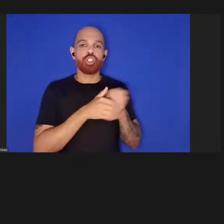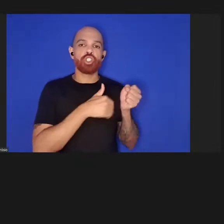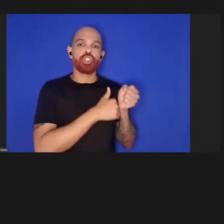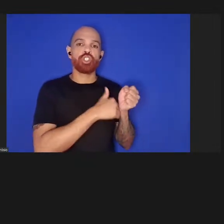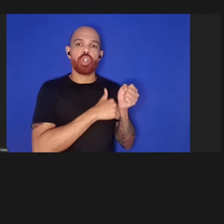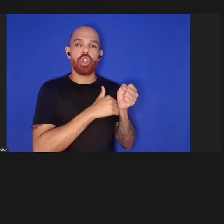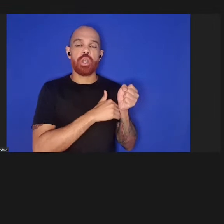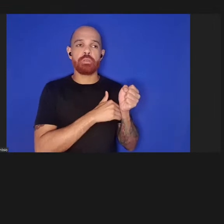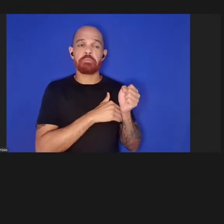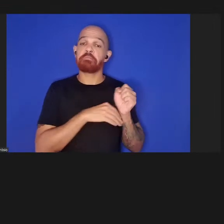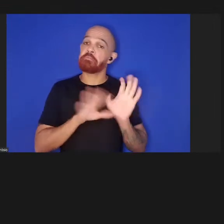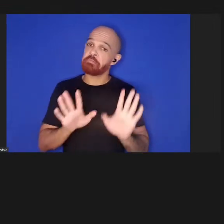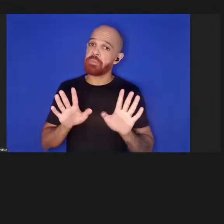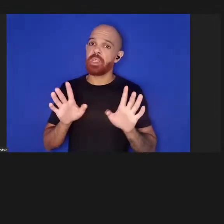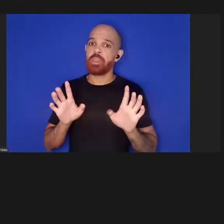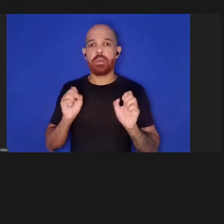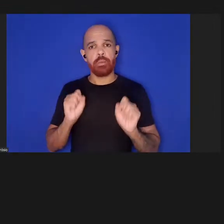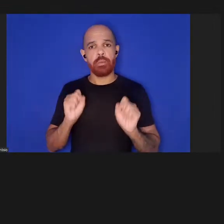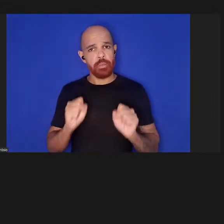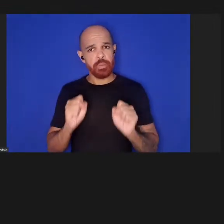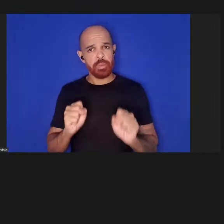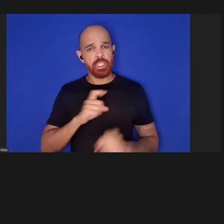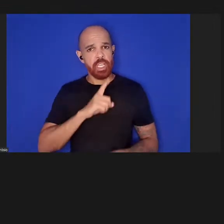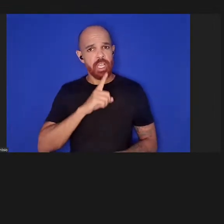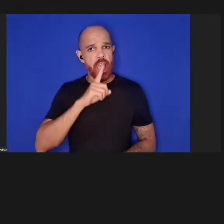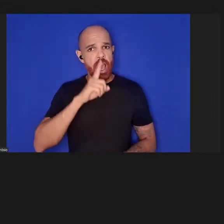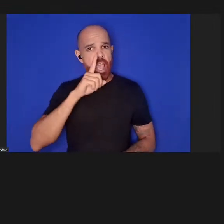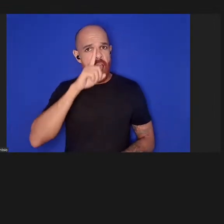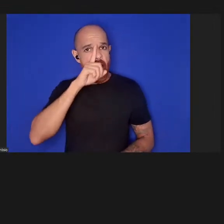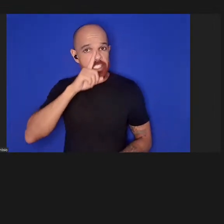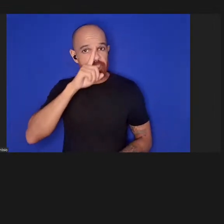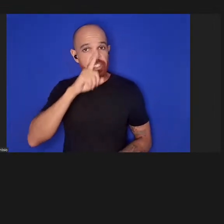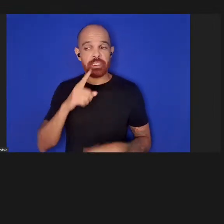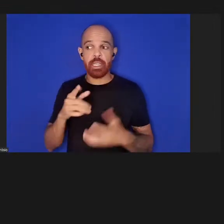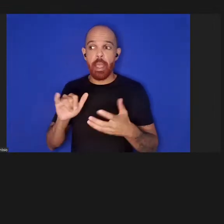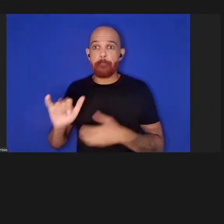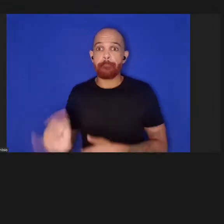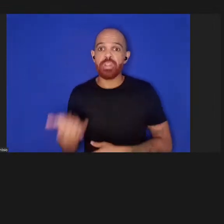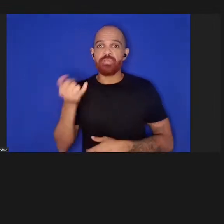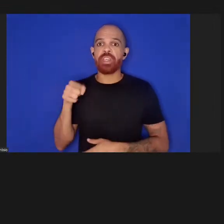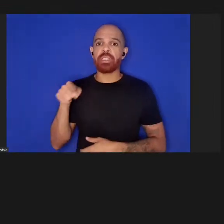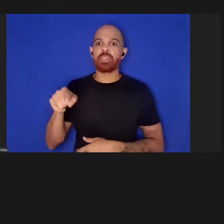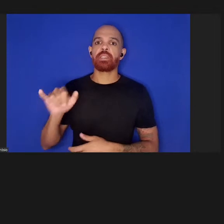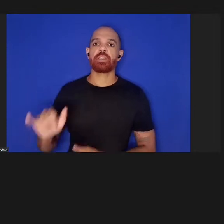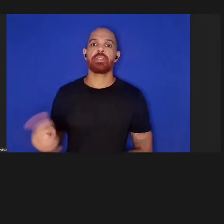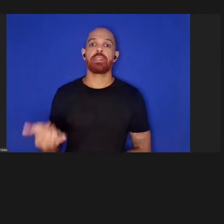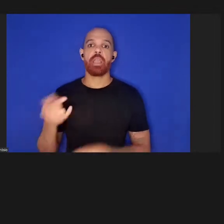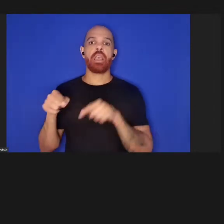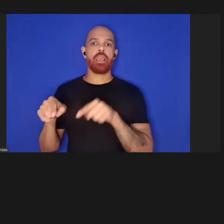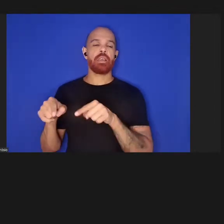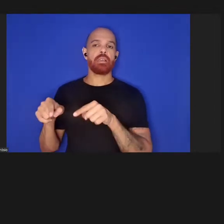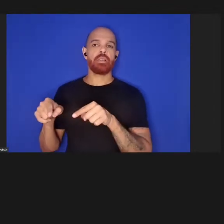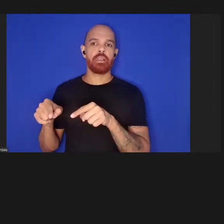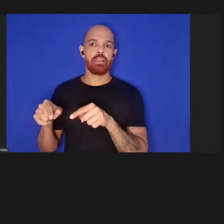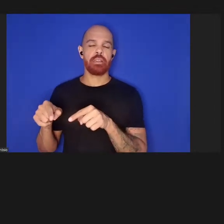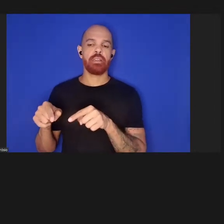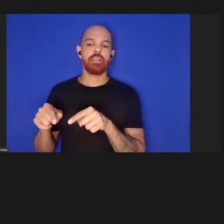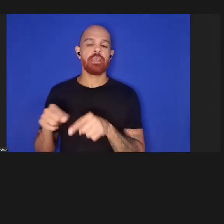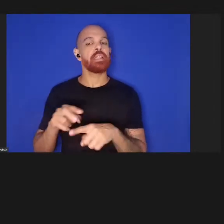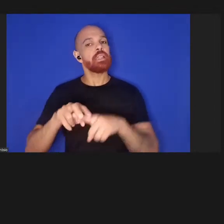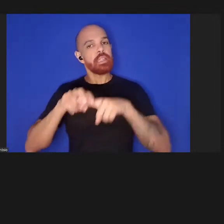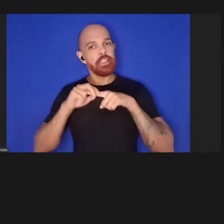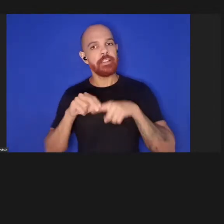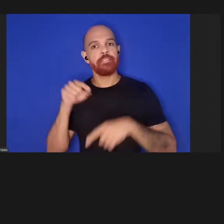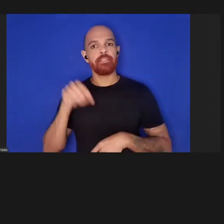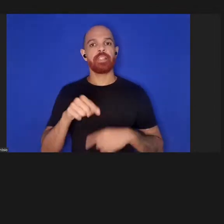deveríamos arriscar utilizar aproveitar essa oportunidade devido a essa pandemia